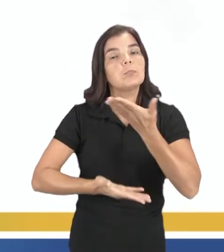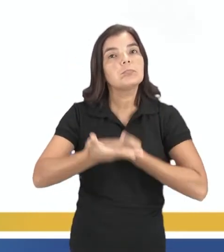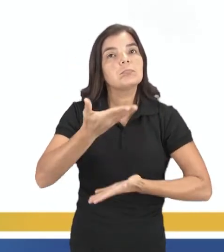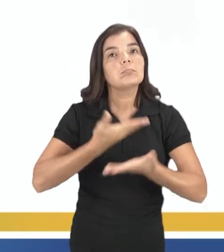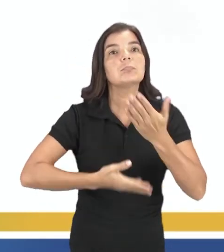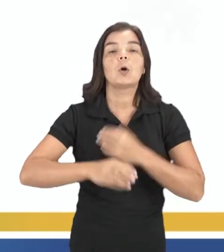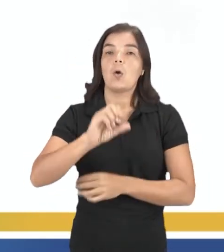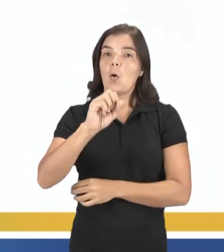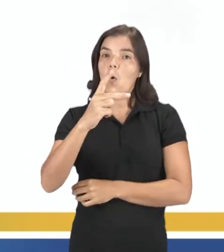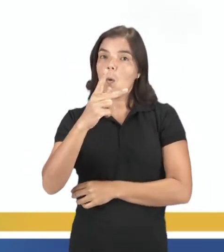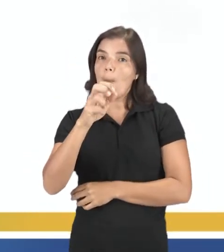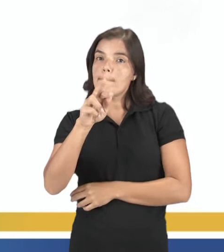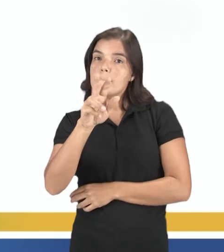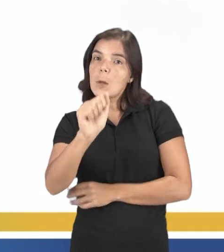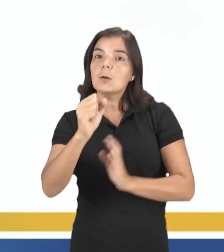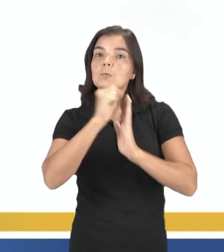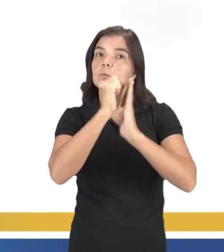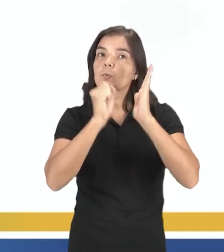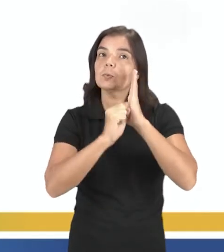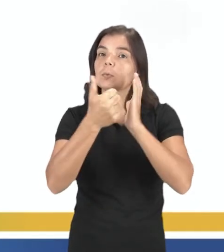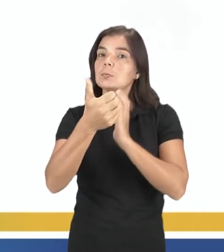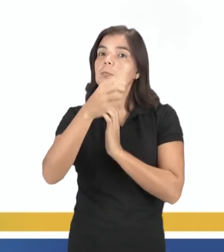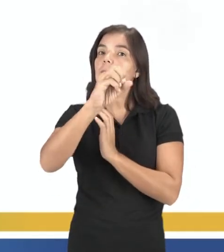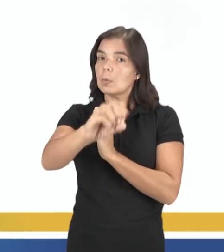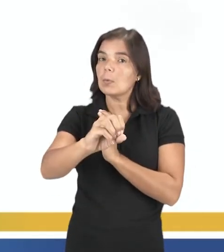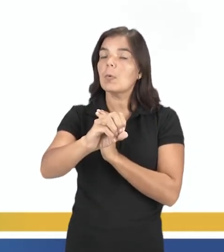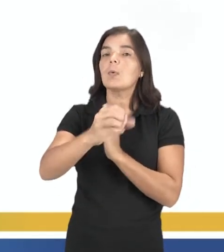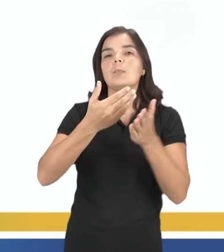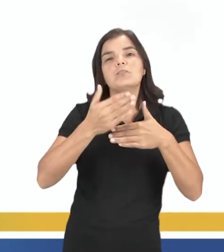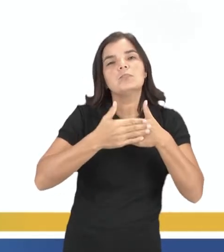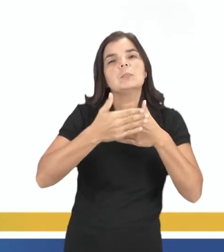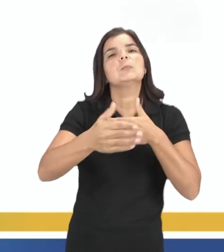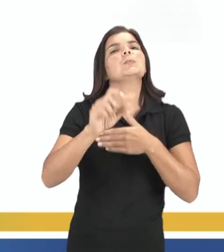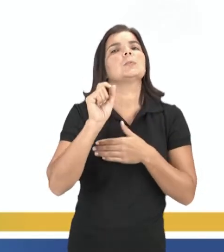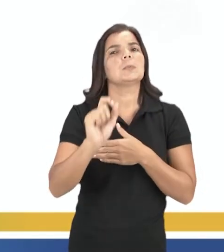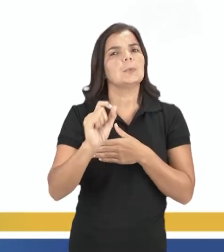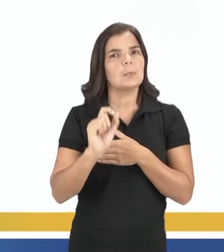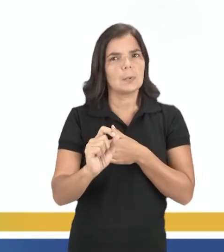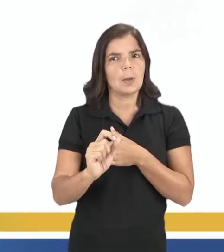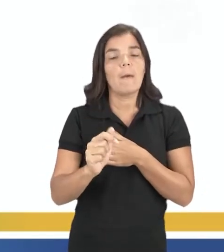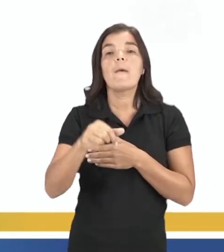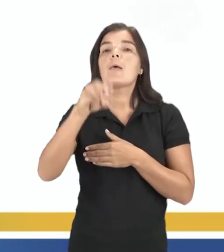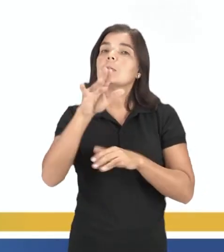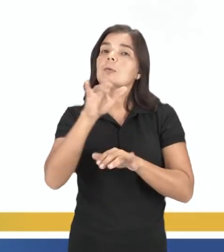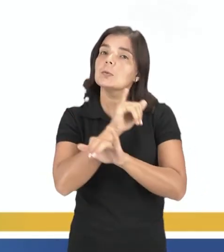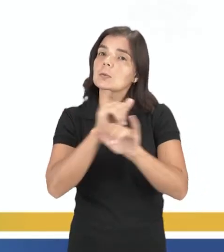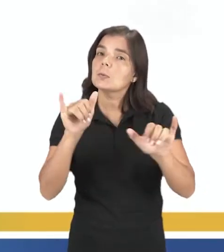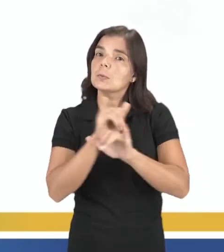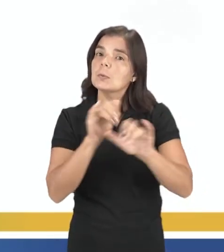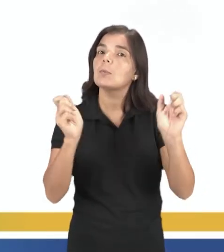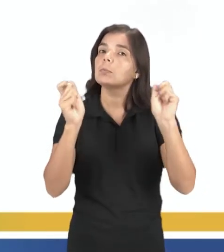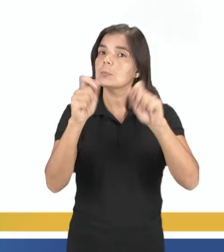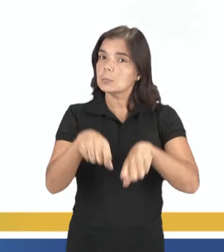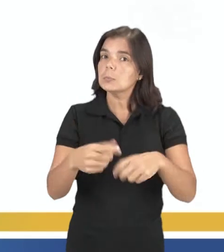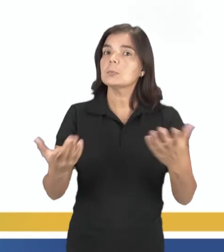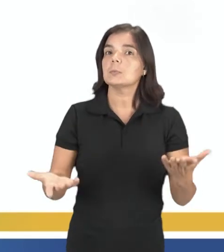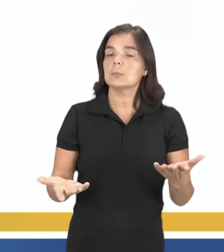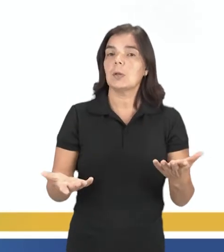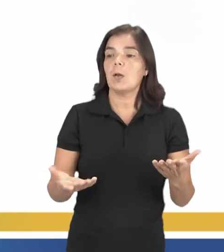ópera europeia do século XIX. A partir do quê, gente? De que informação a gente pode